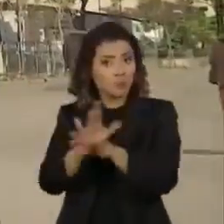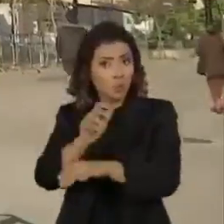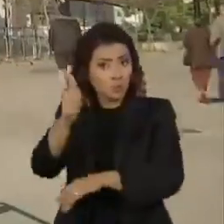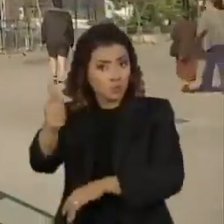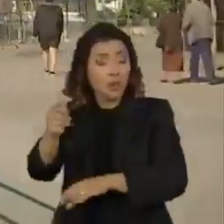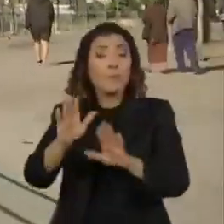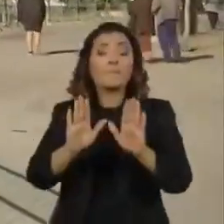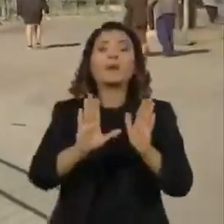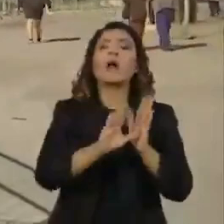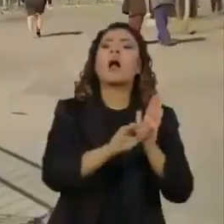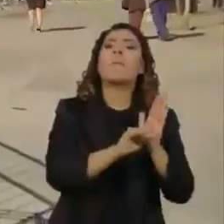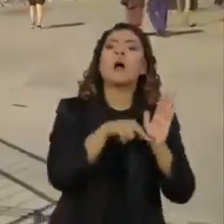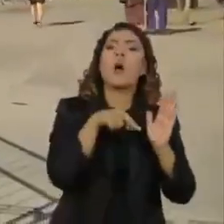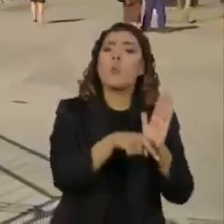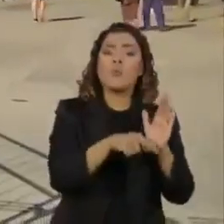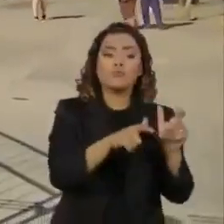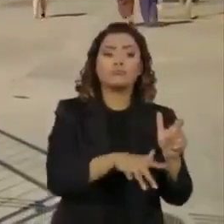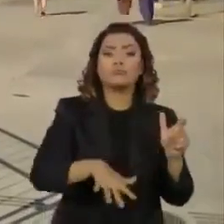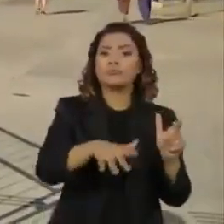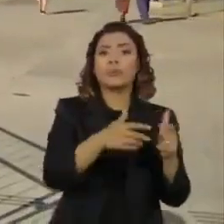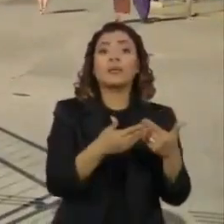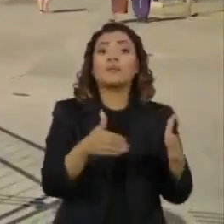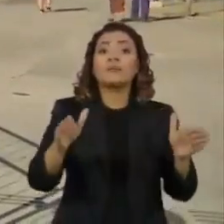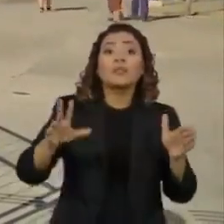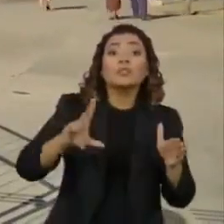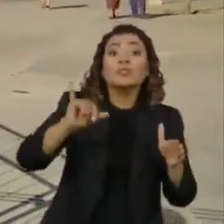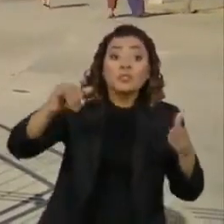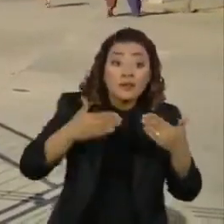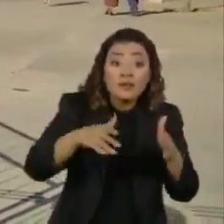novo vale do Ayangabaú ainda não tem data para ser reaberto. Apesar de47 paralands.